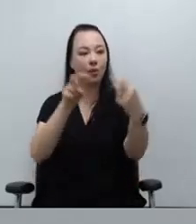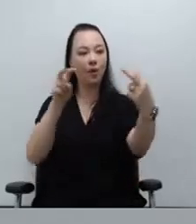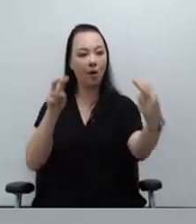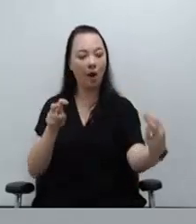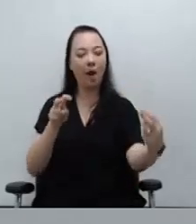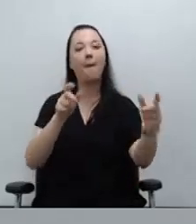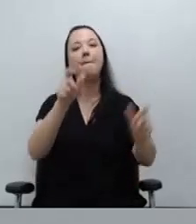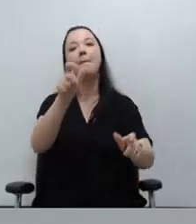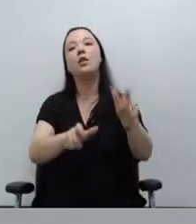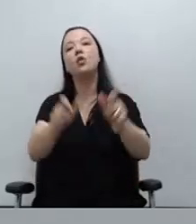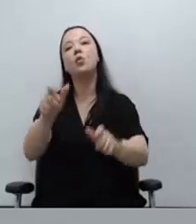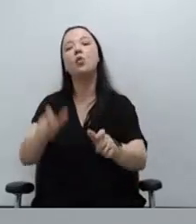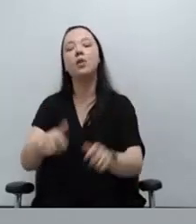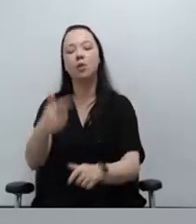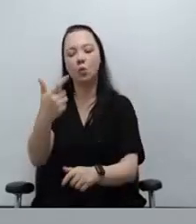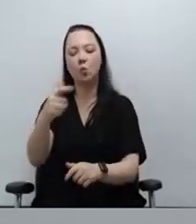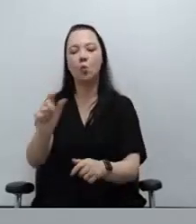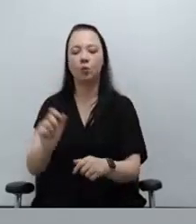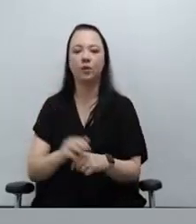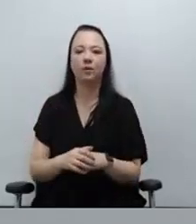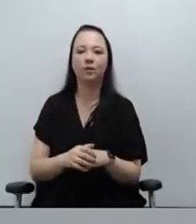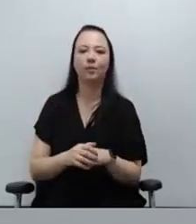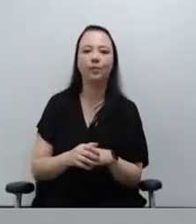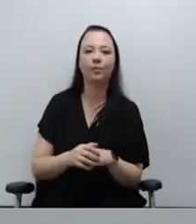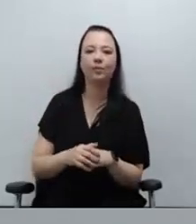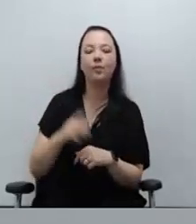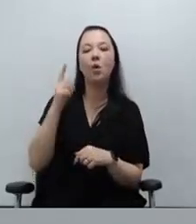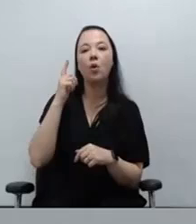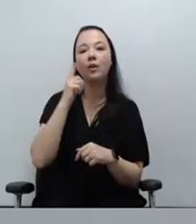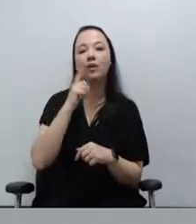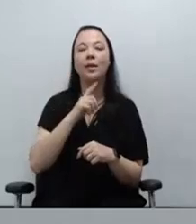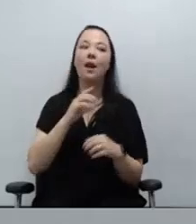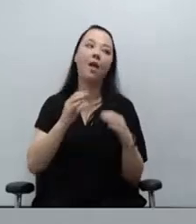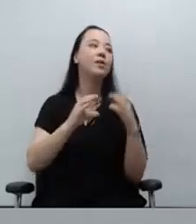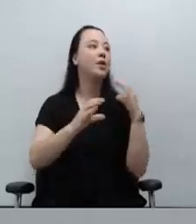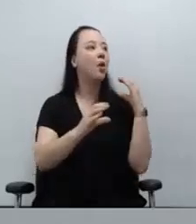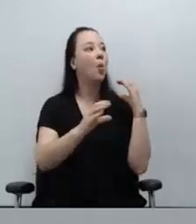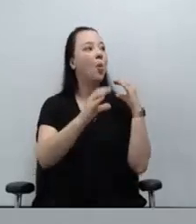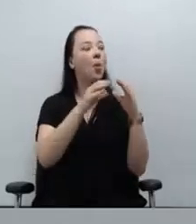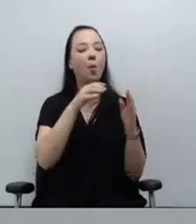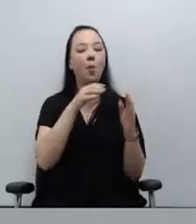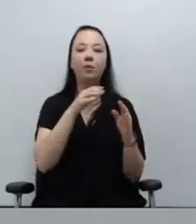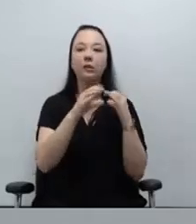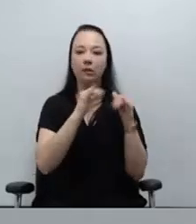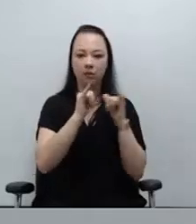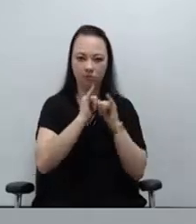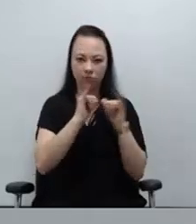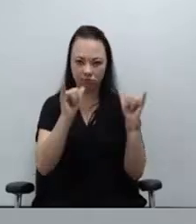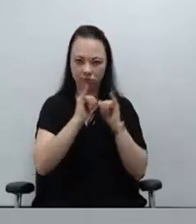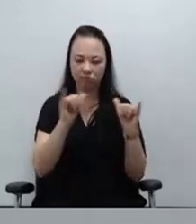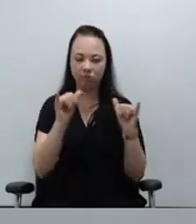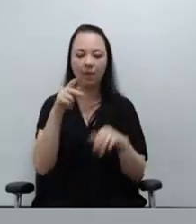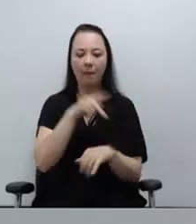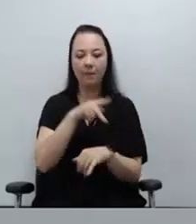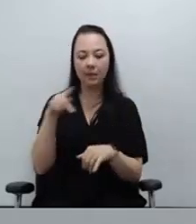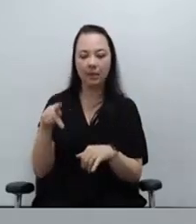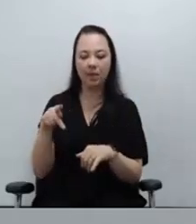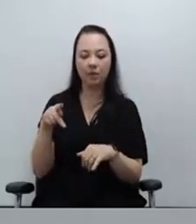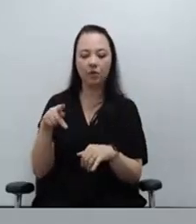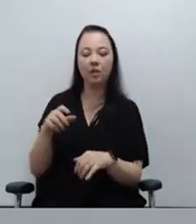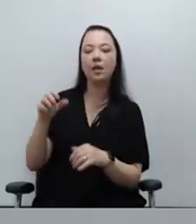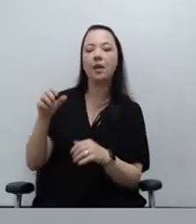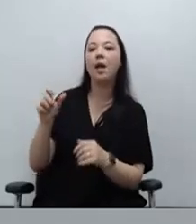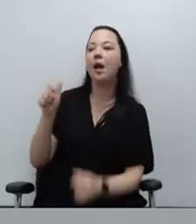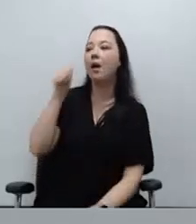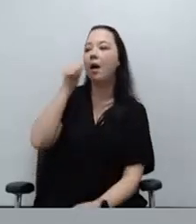para que o restante da carreira possa acompanhar. Essas eram as comunicações da Presidência hoje. Nós, a Sara já me deixou